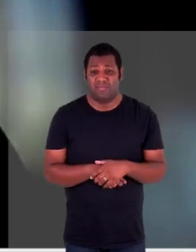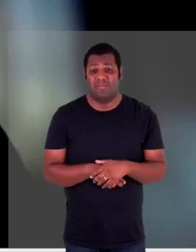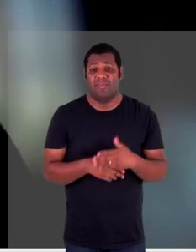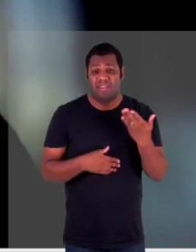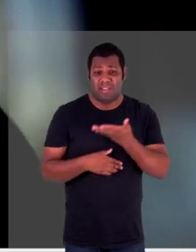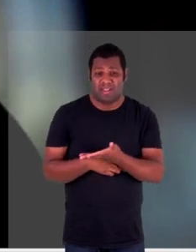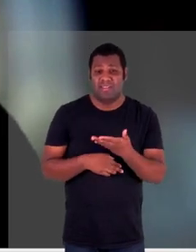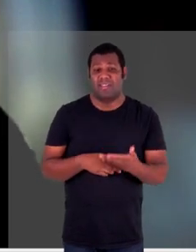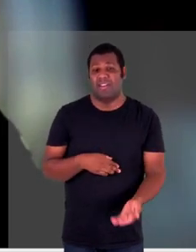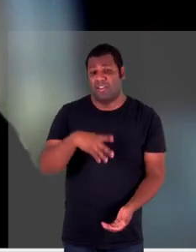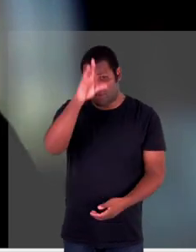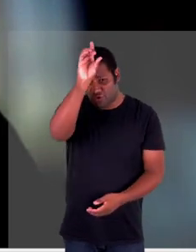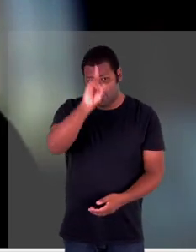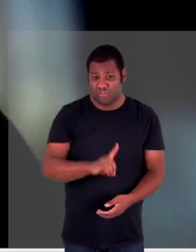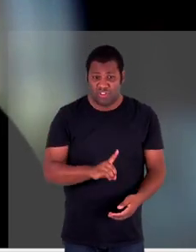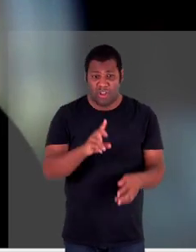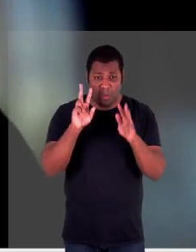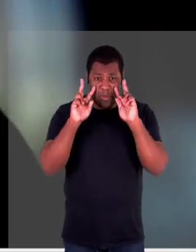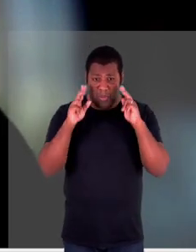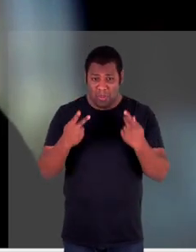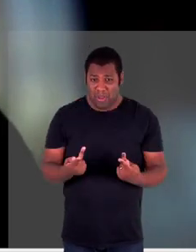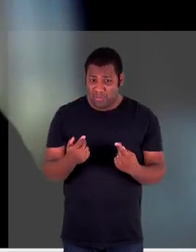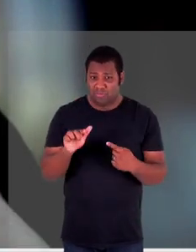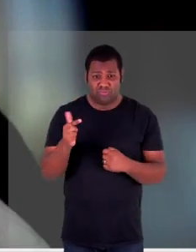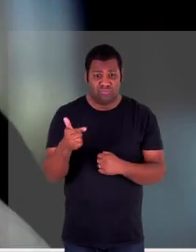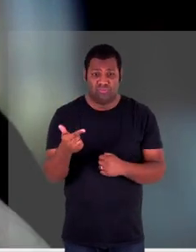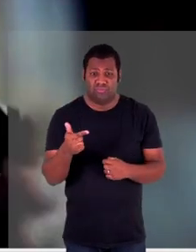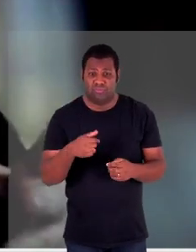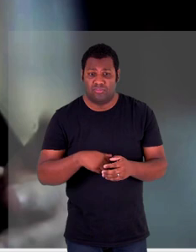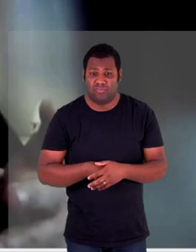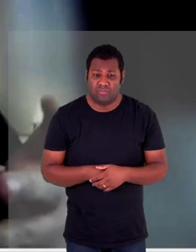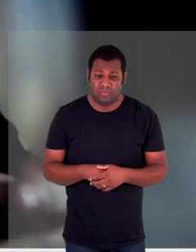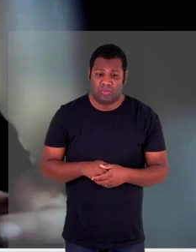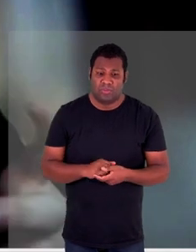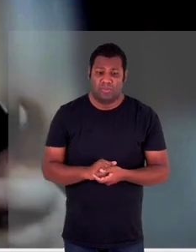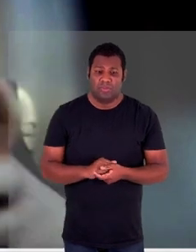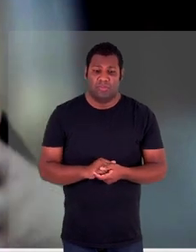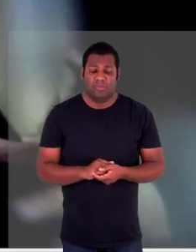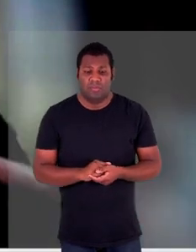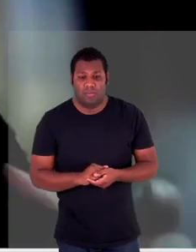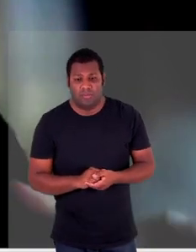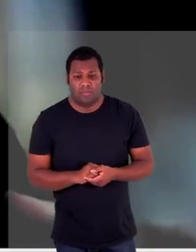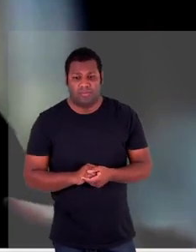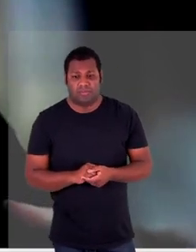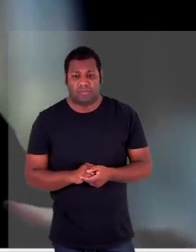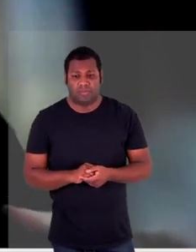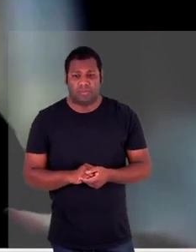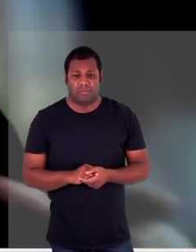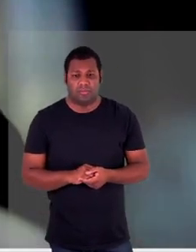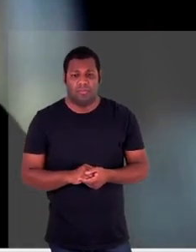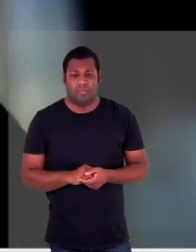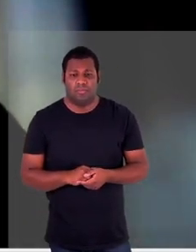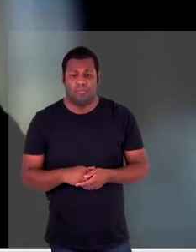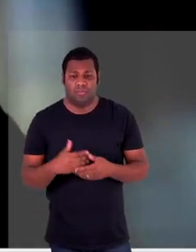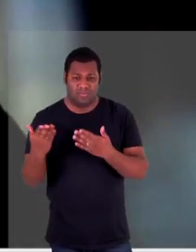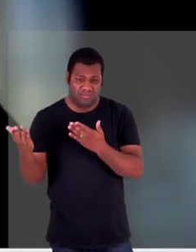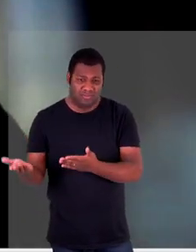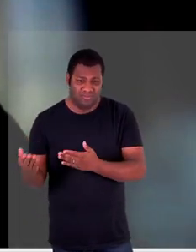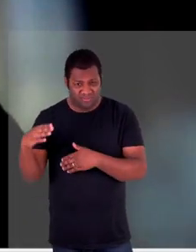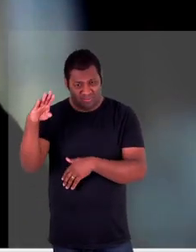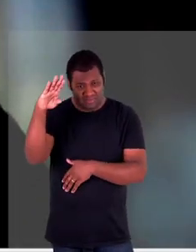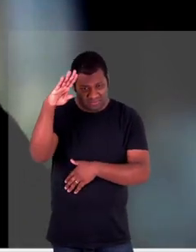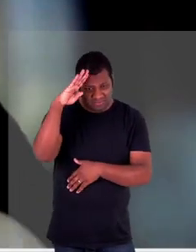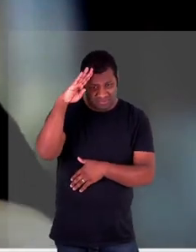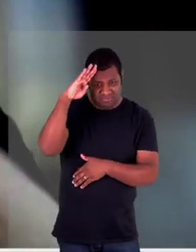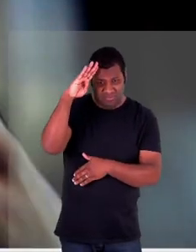humanitário ou nós inclusive temos a fazer essa grande distanciação entre um militar e um civil